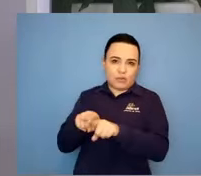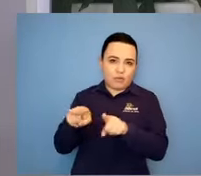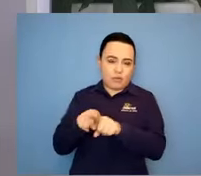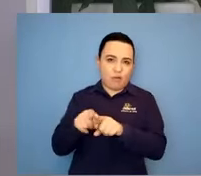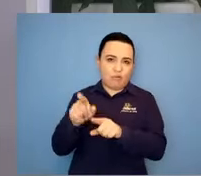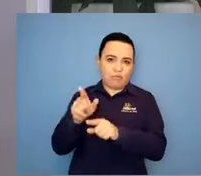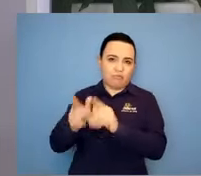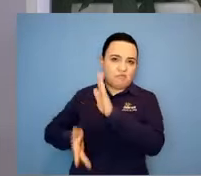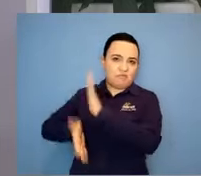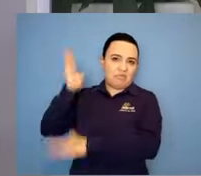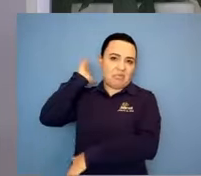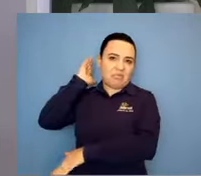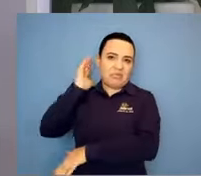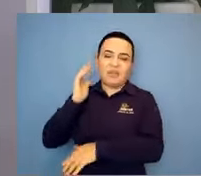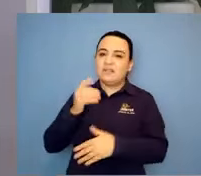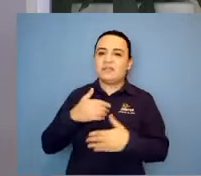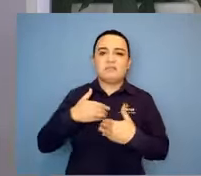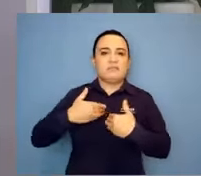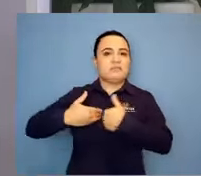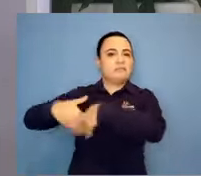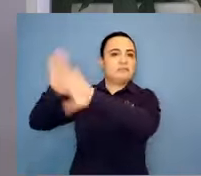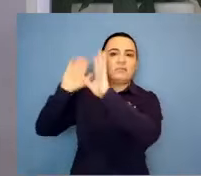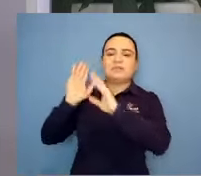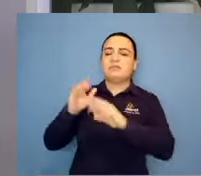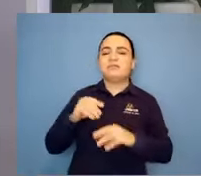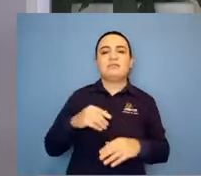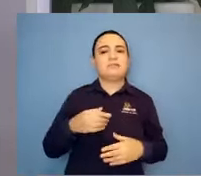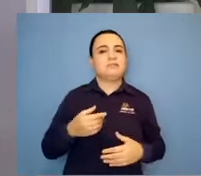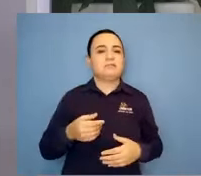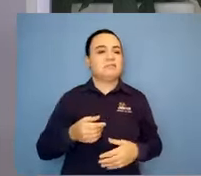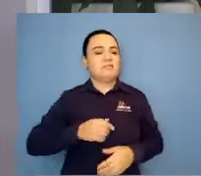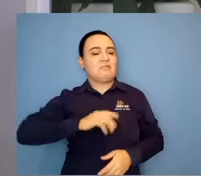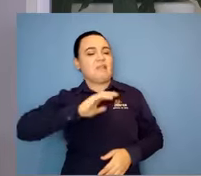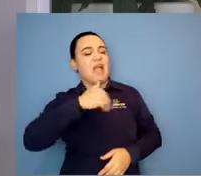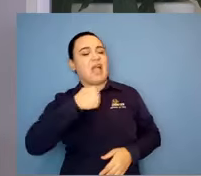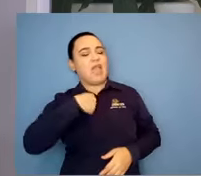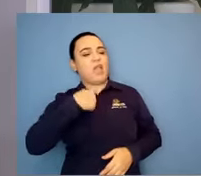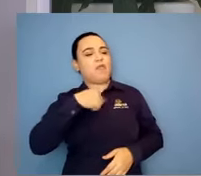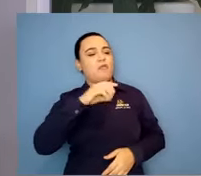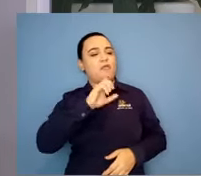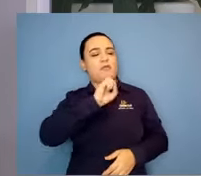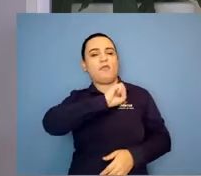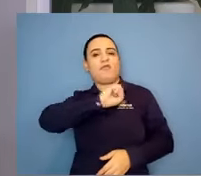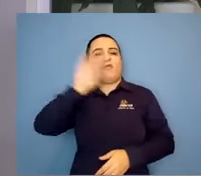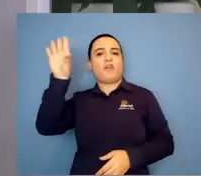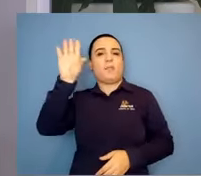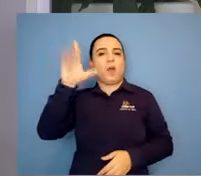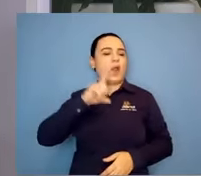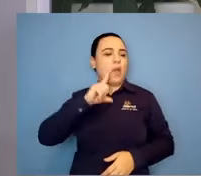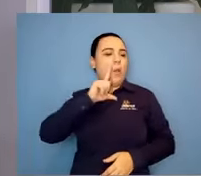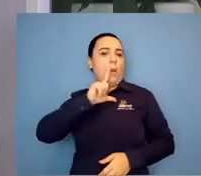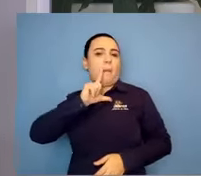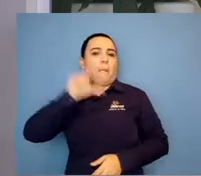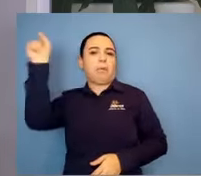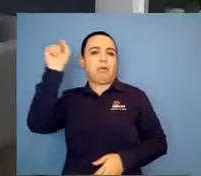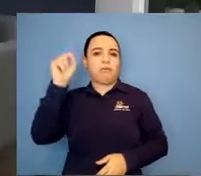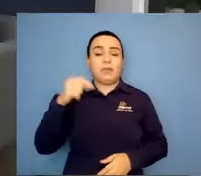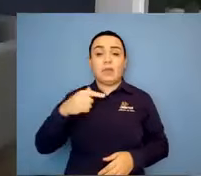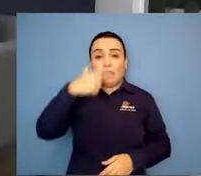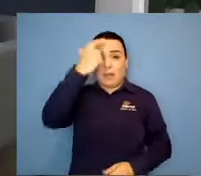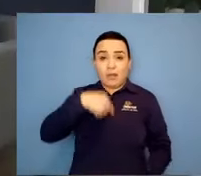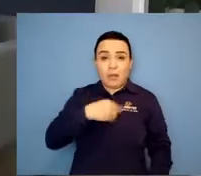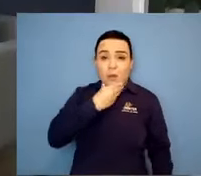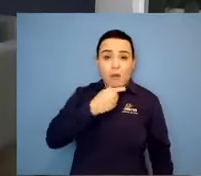conscientização de que a obrigação é mútua. E a fraternidade, né? Se